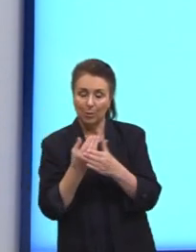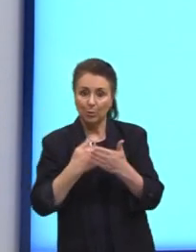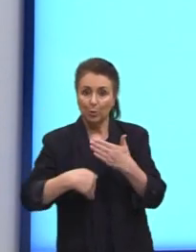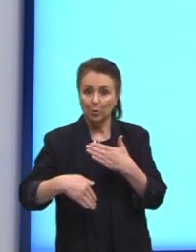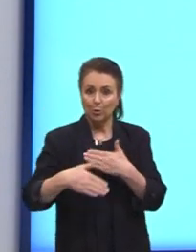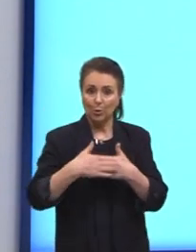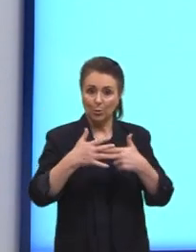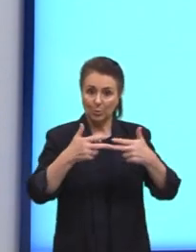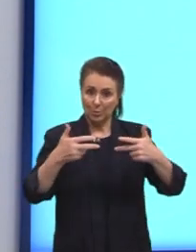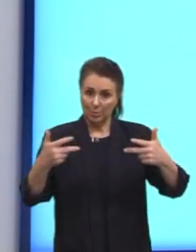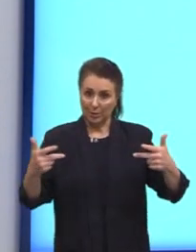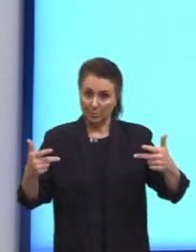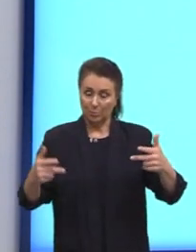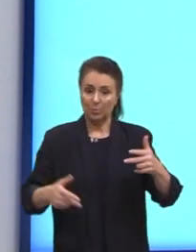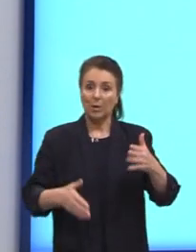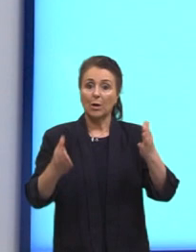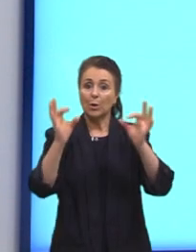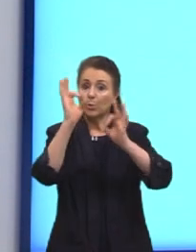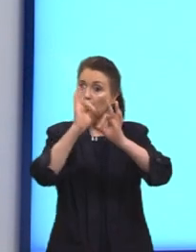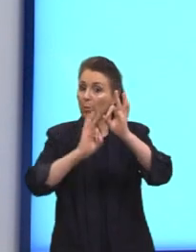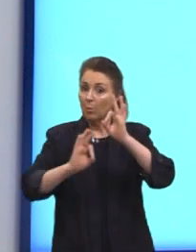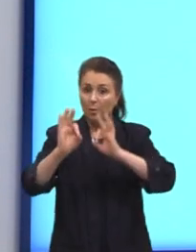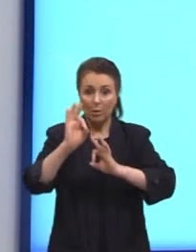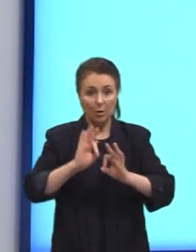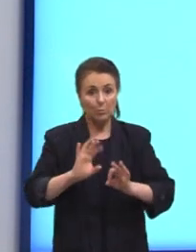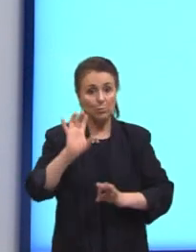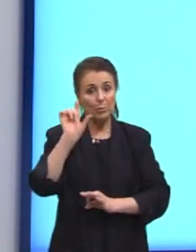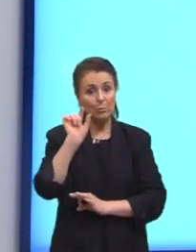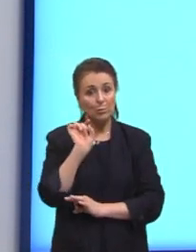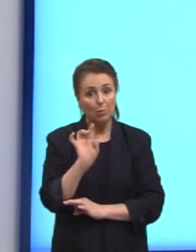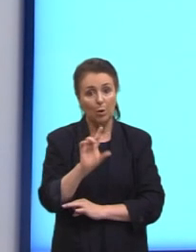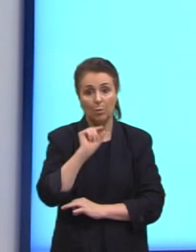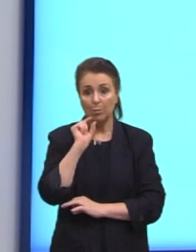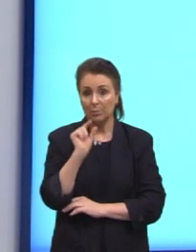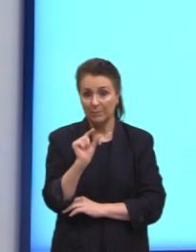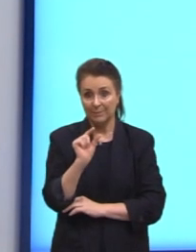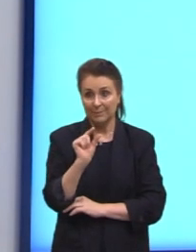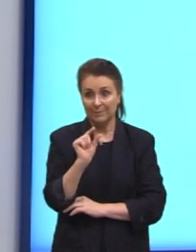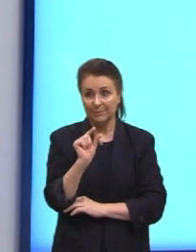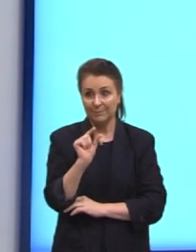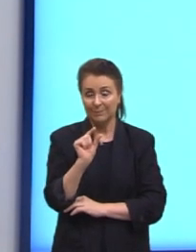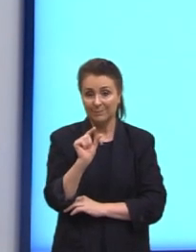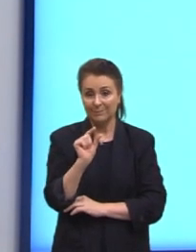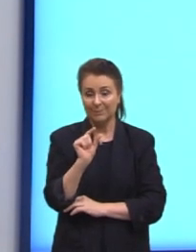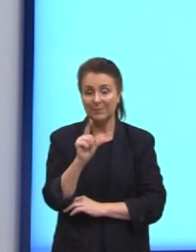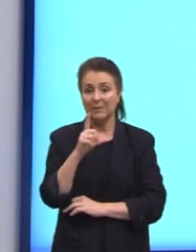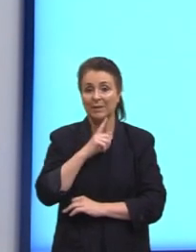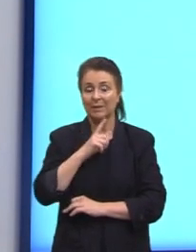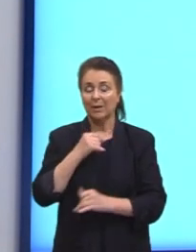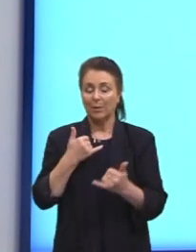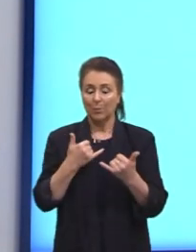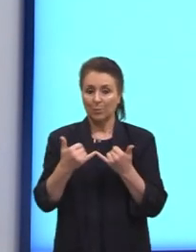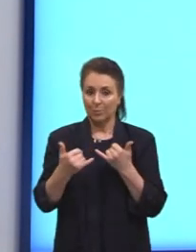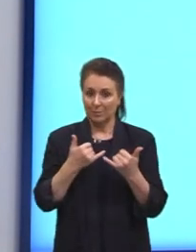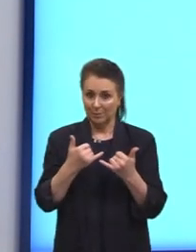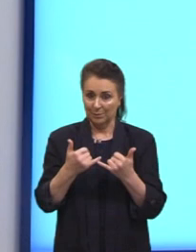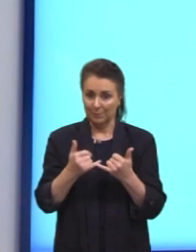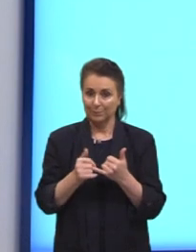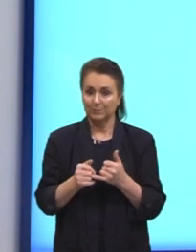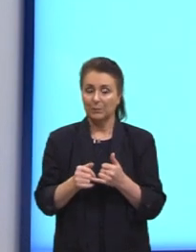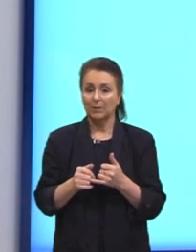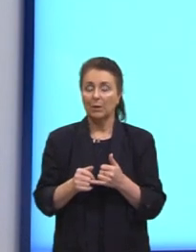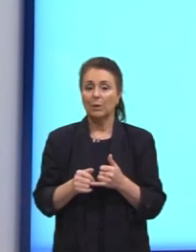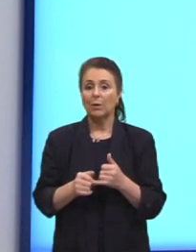elementos e no arranjo a gente pega somente parte deles. Aí nós temos um exemplo, gente. O